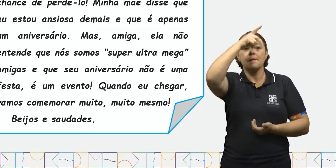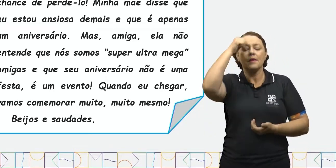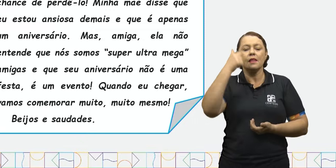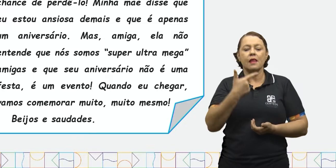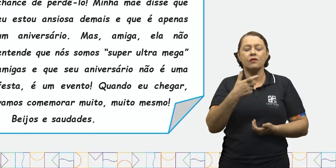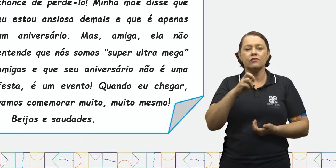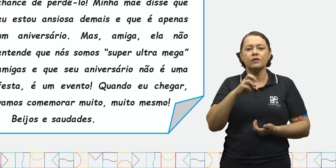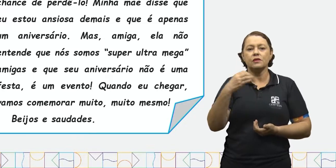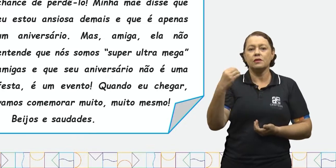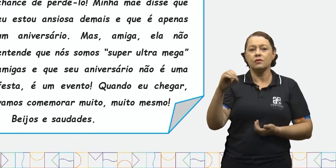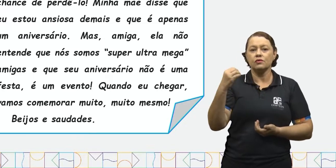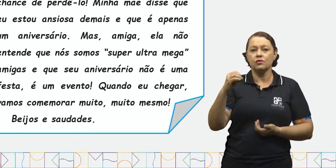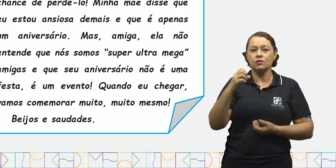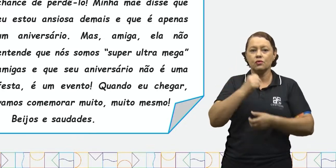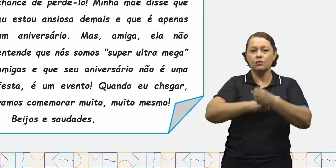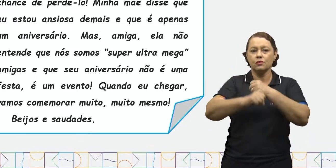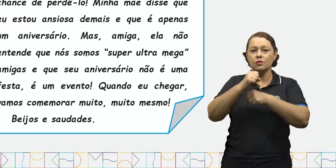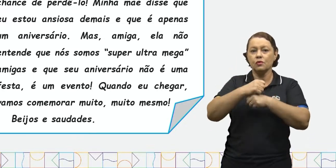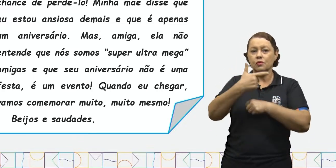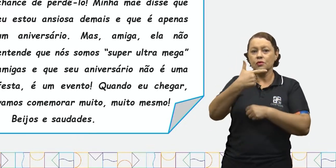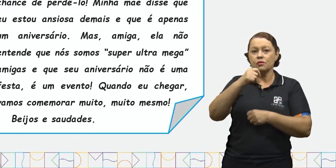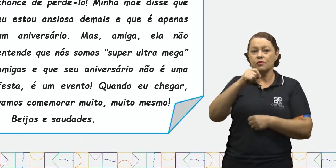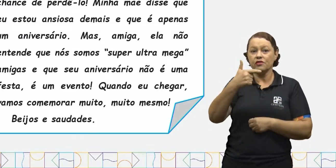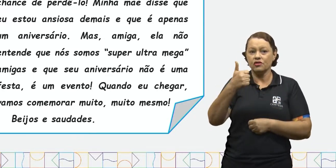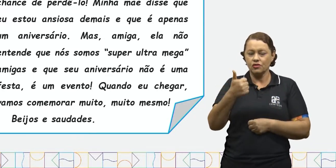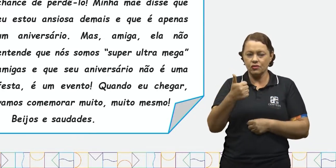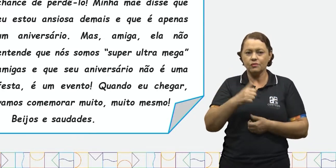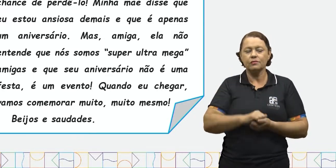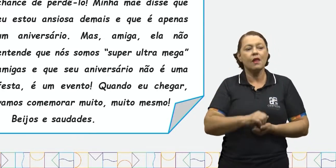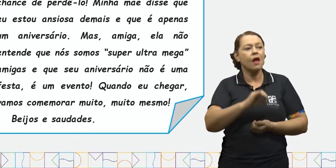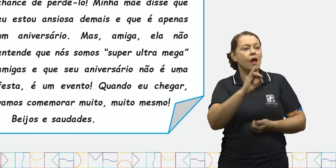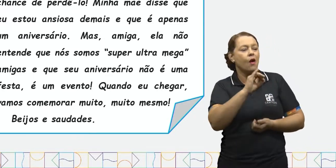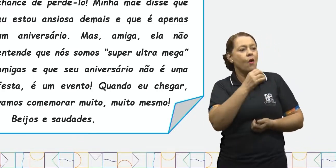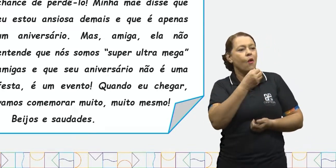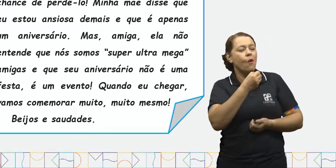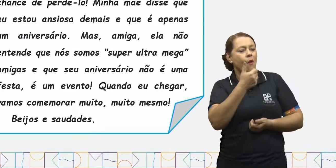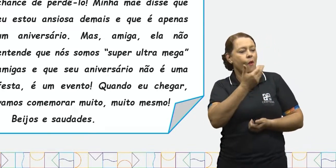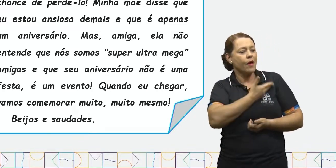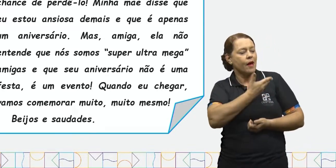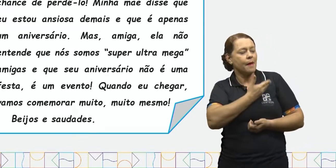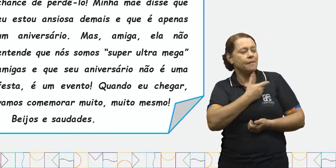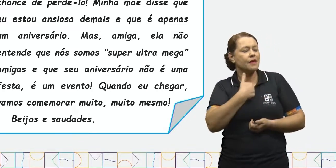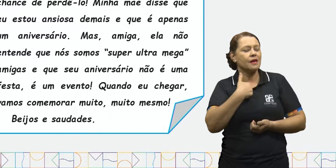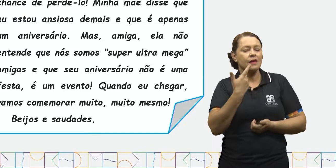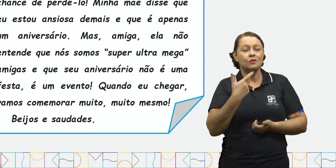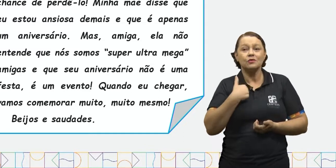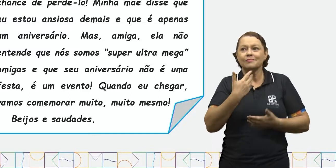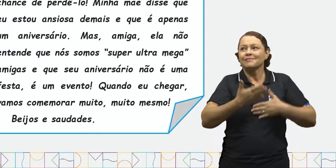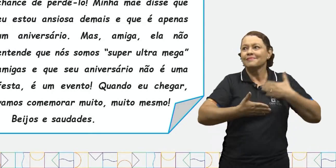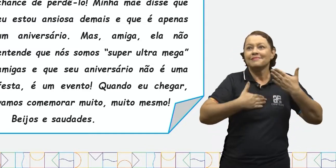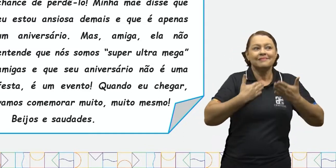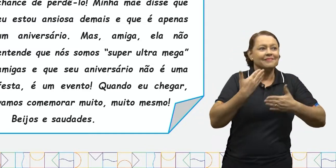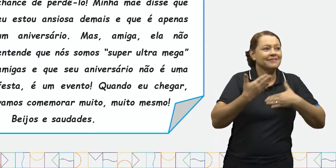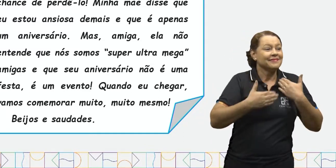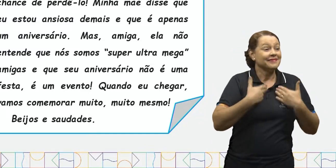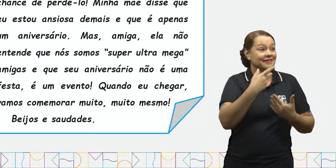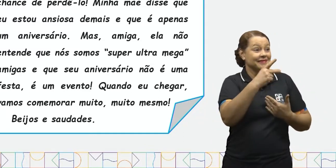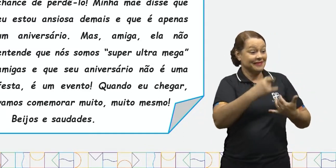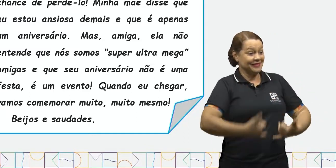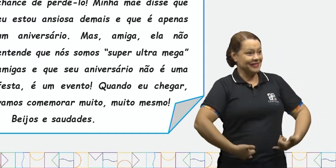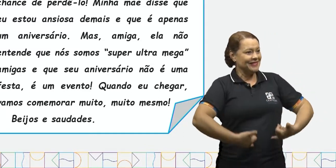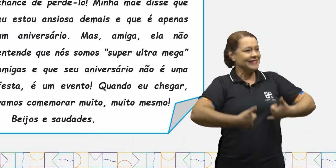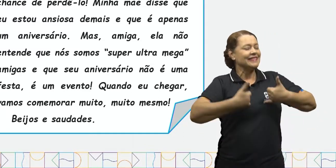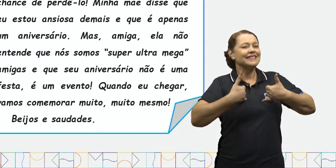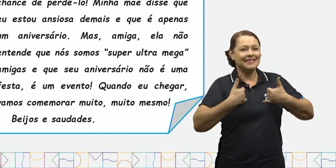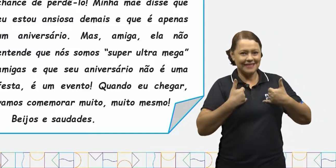de outubro de 2021. Oi, amiga. Eu estou muito empolgada para o seu aniversário.